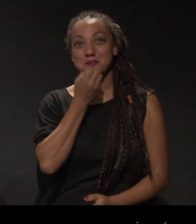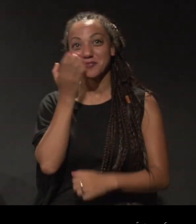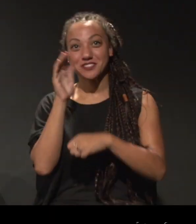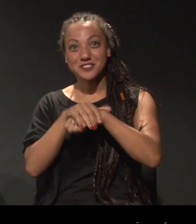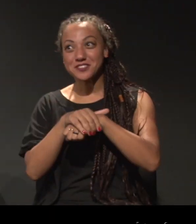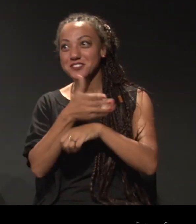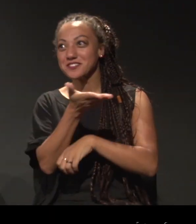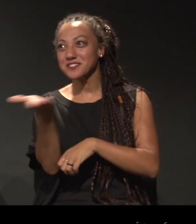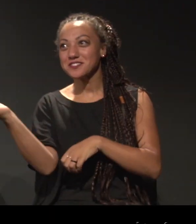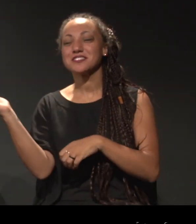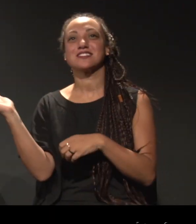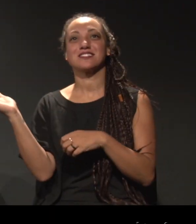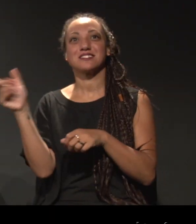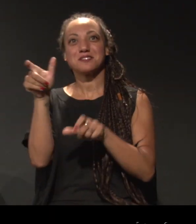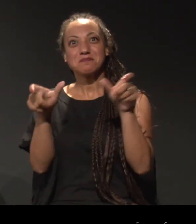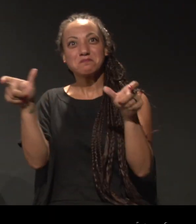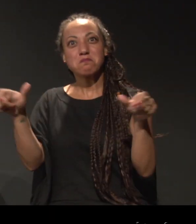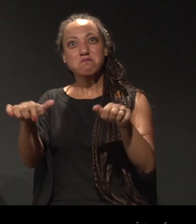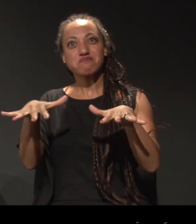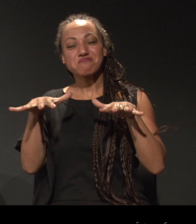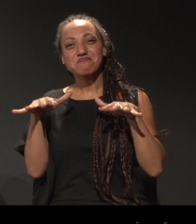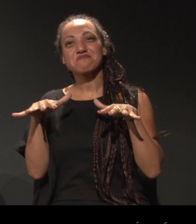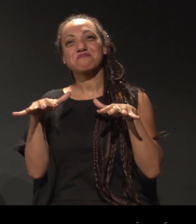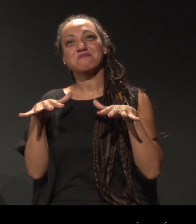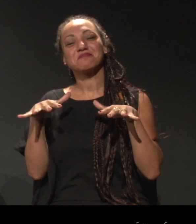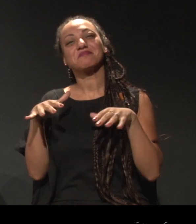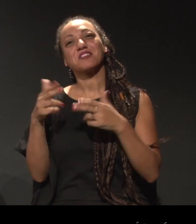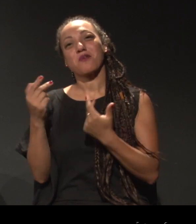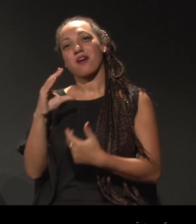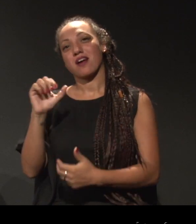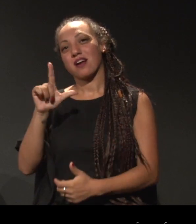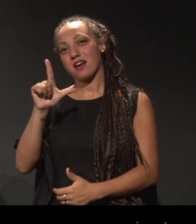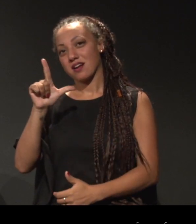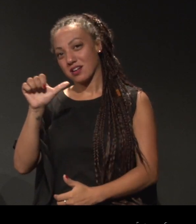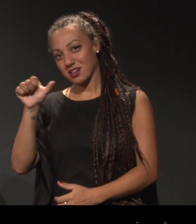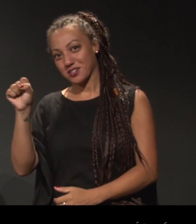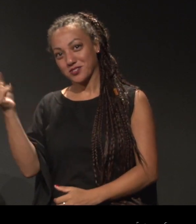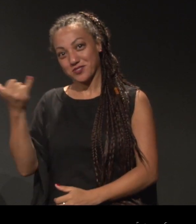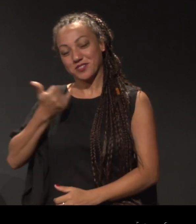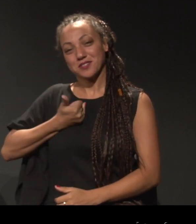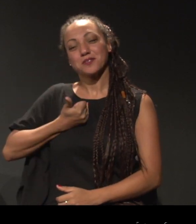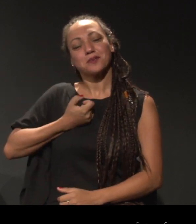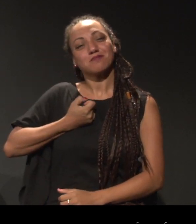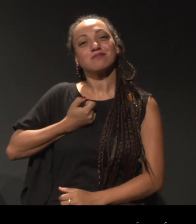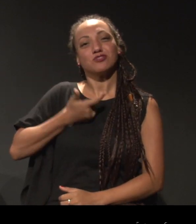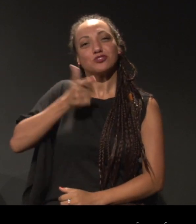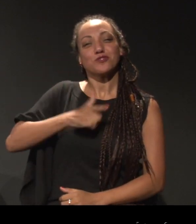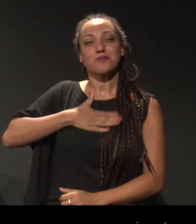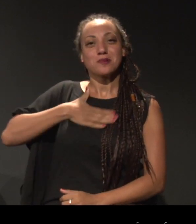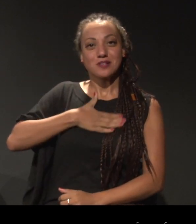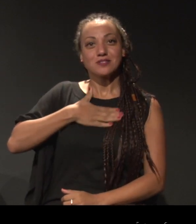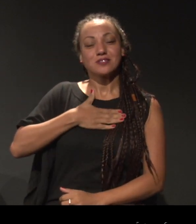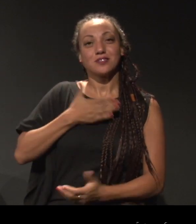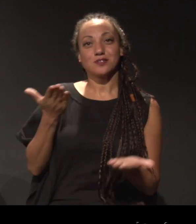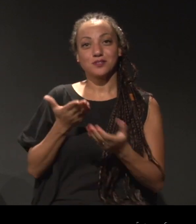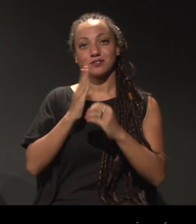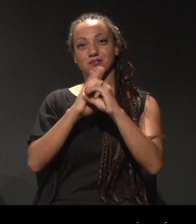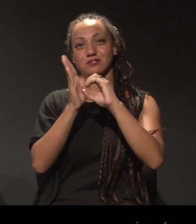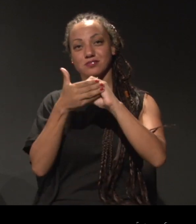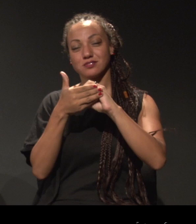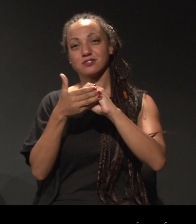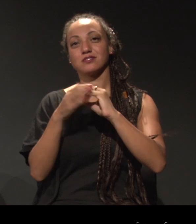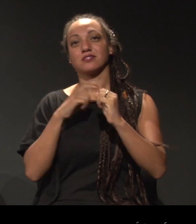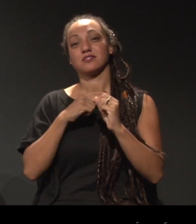Casa cheia, como o Carlos falou. É um prazer estar aqui com vocês mais uma vez nos diálogos ausentes. Hoje a gente